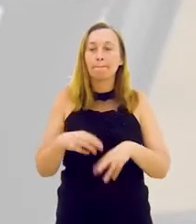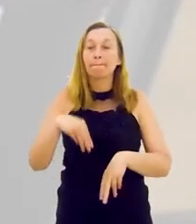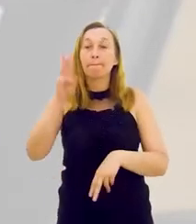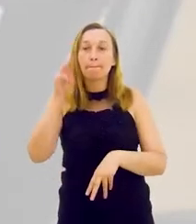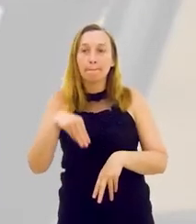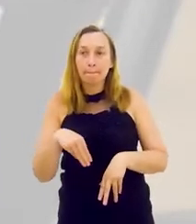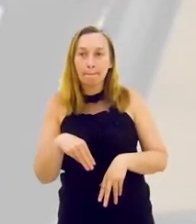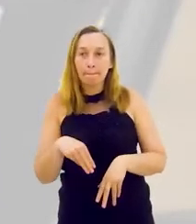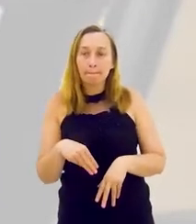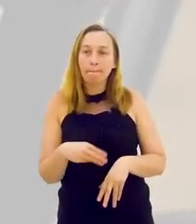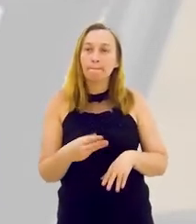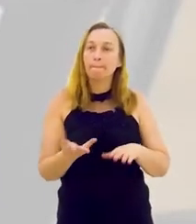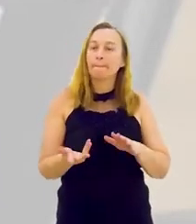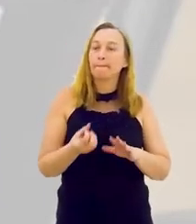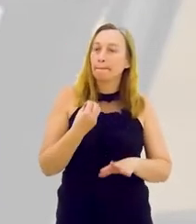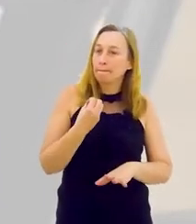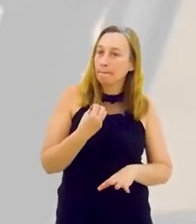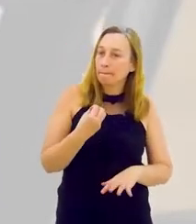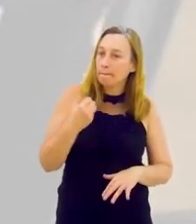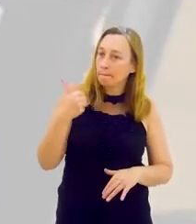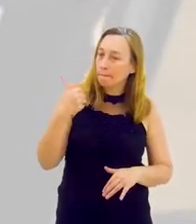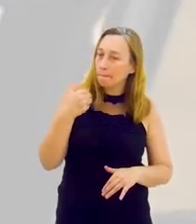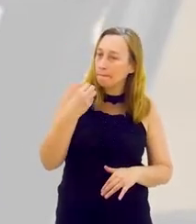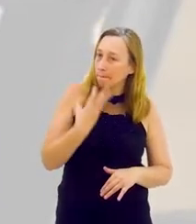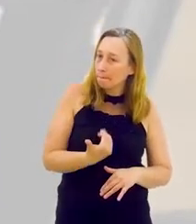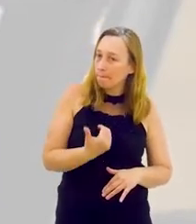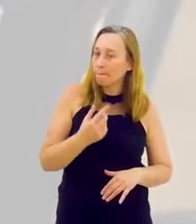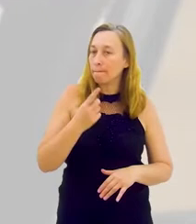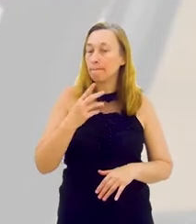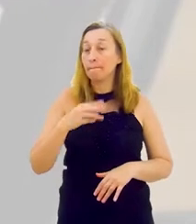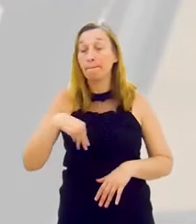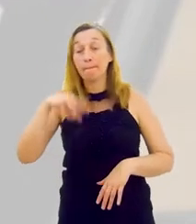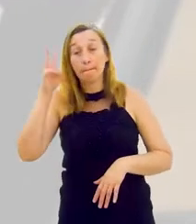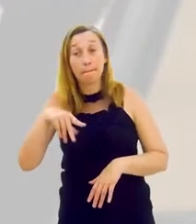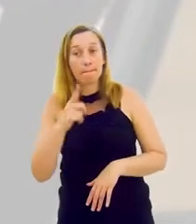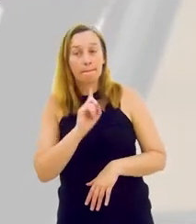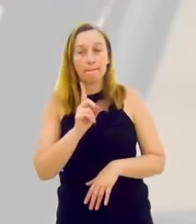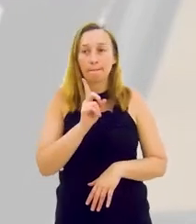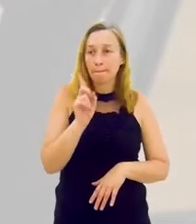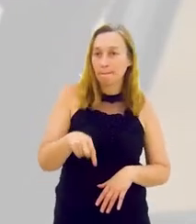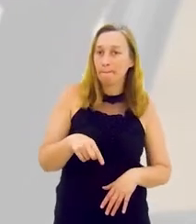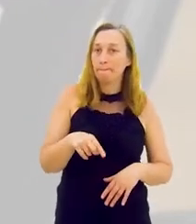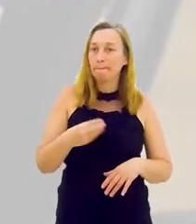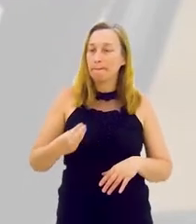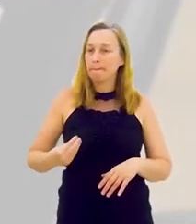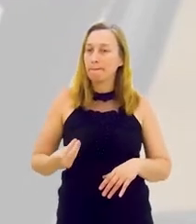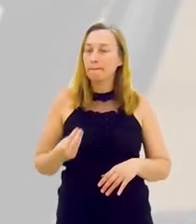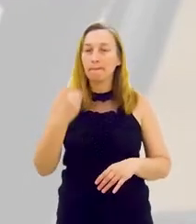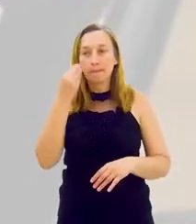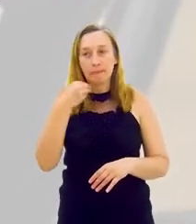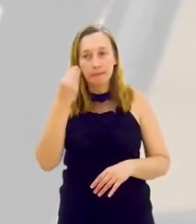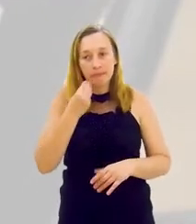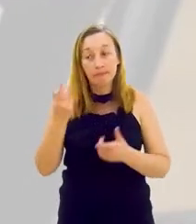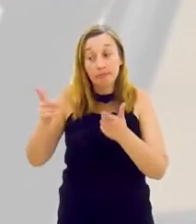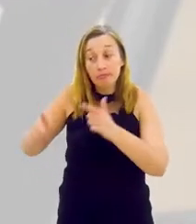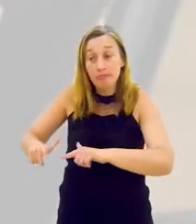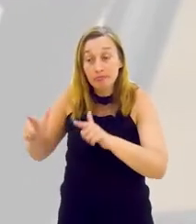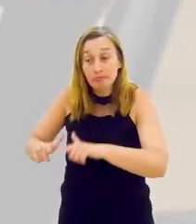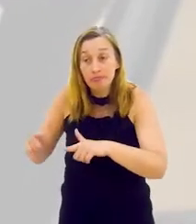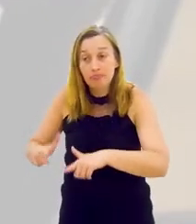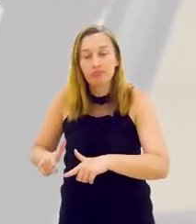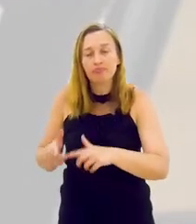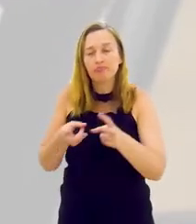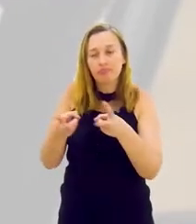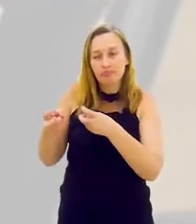quem é propositivo, quem não é propositivo. Você vai identificar e vai conviver um tempo com aquele ambiente.